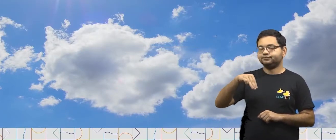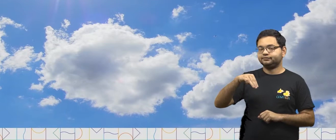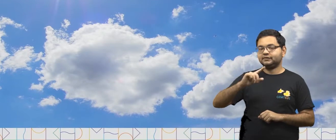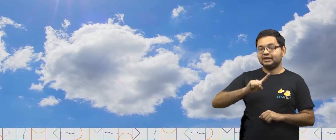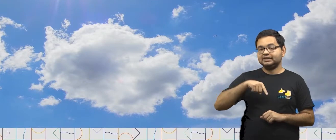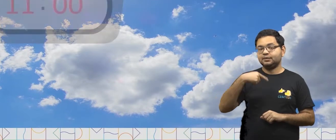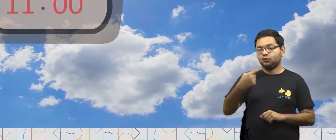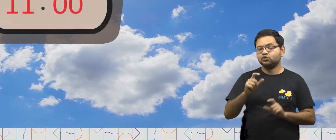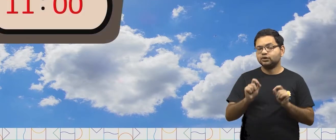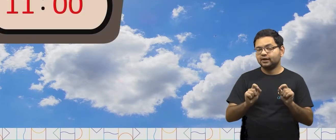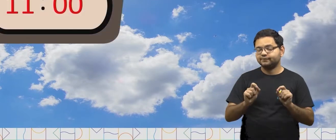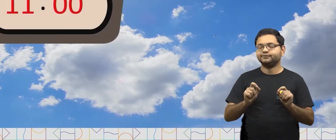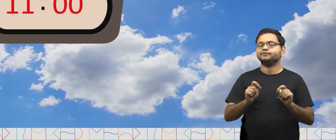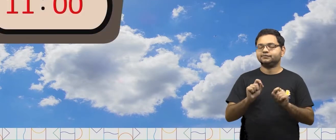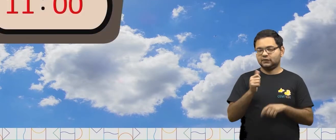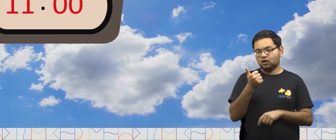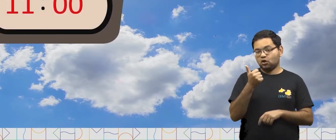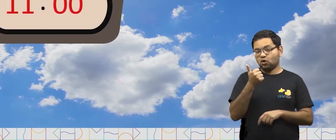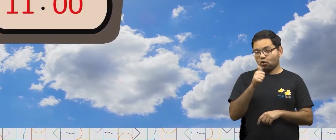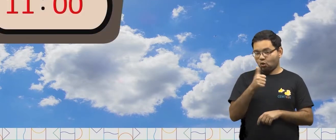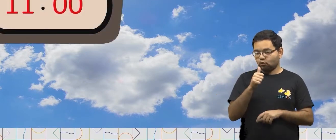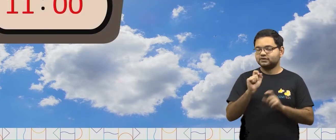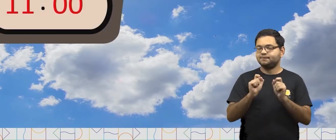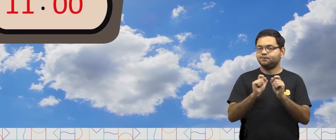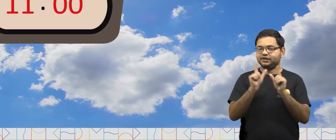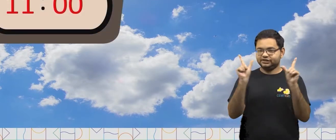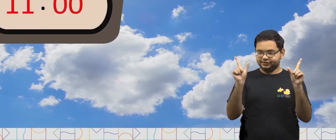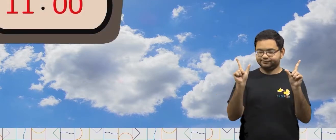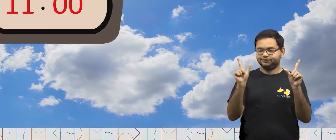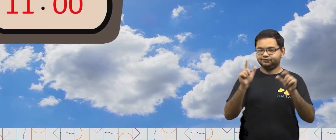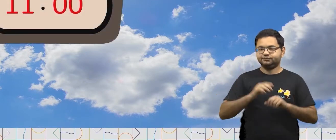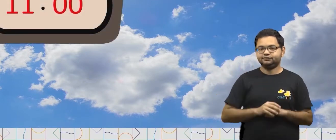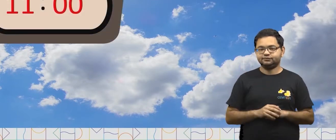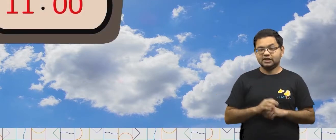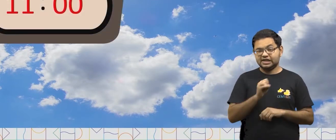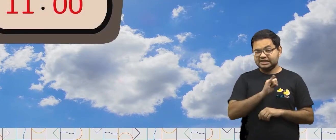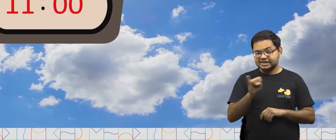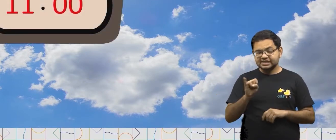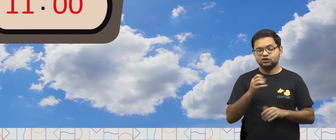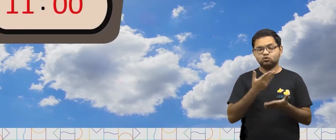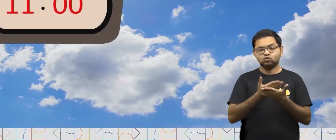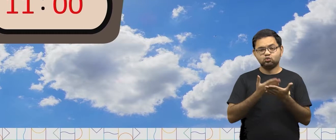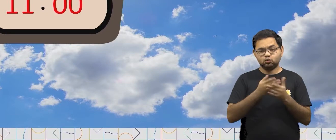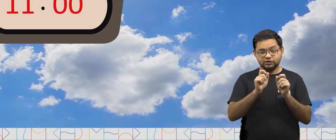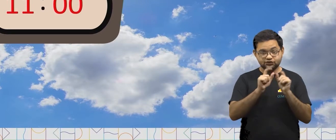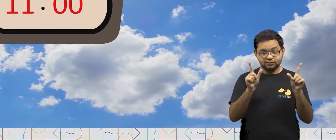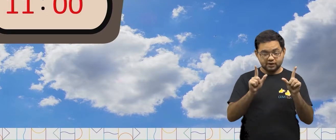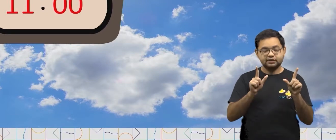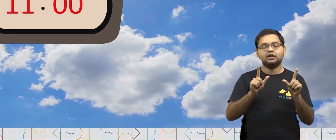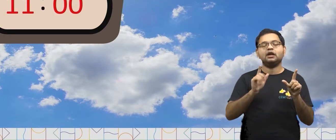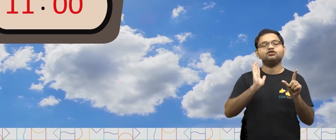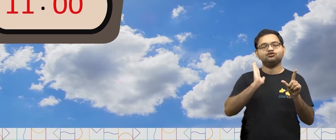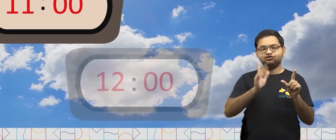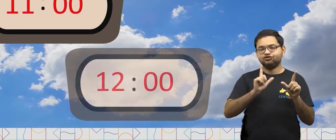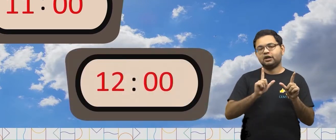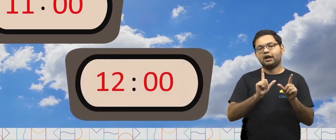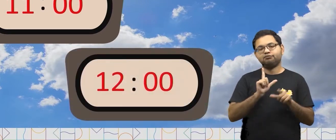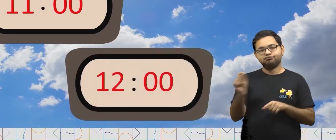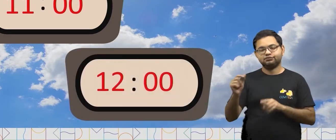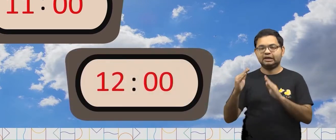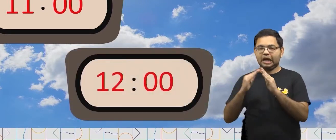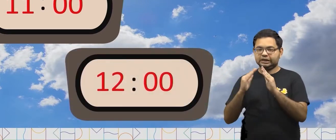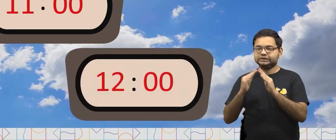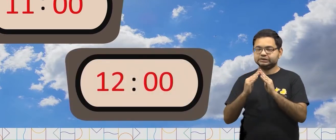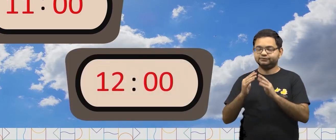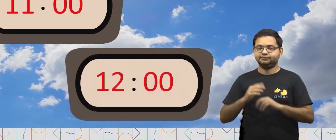nós temos 11 horas da manhã. Aqui, quem estuda de manhã está retornando para casa. E